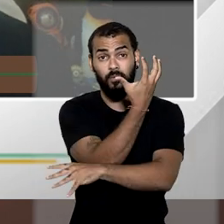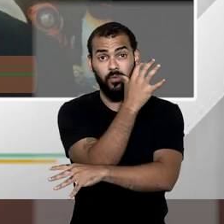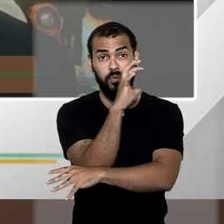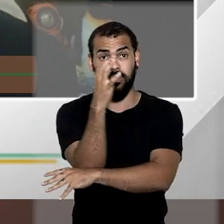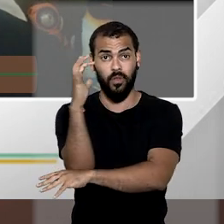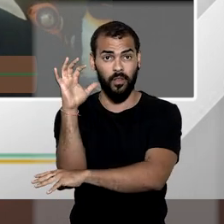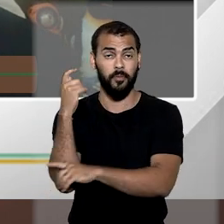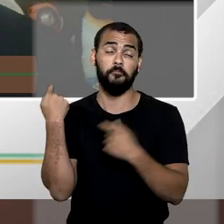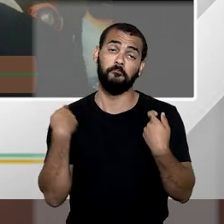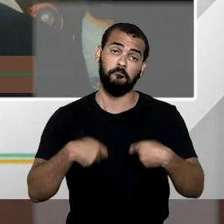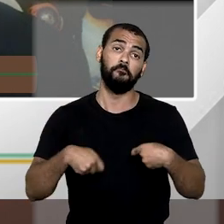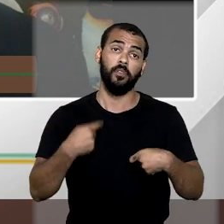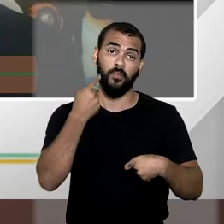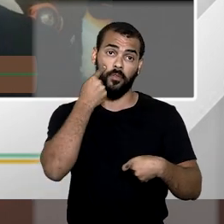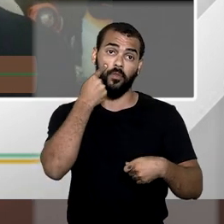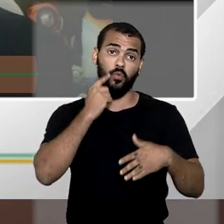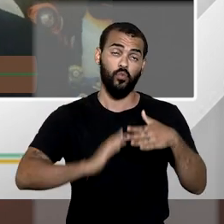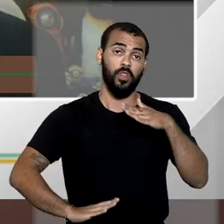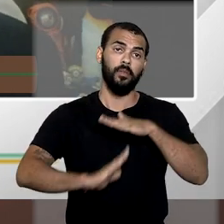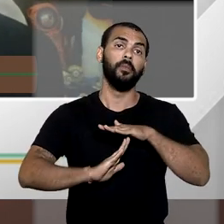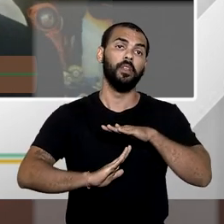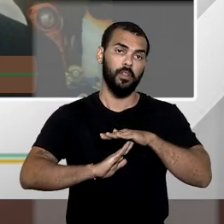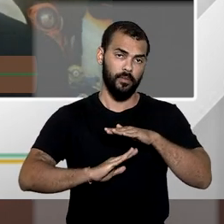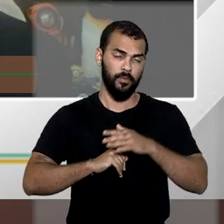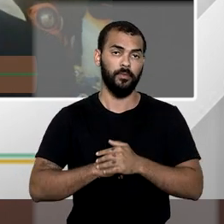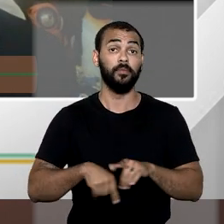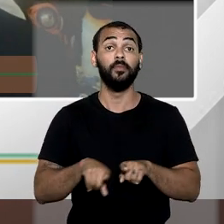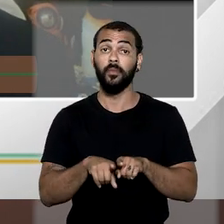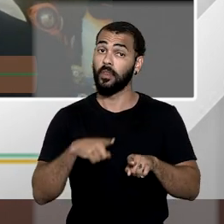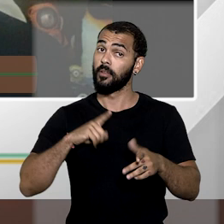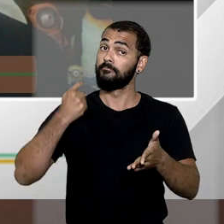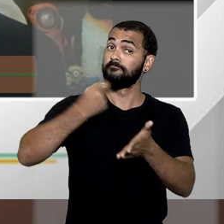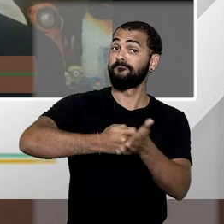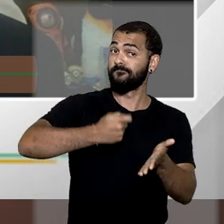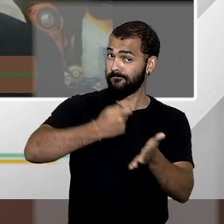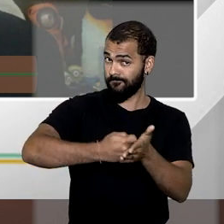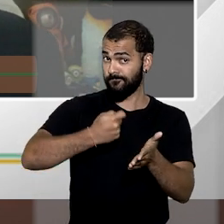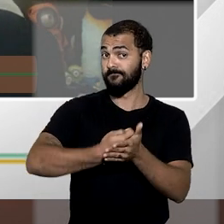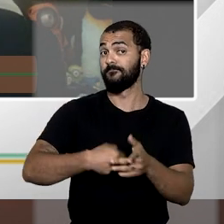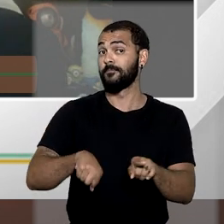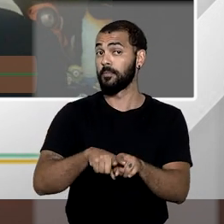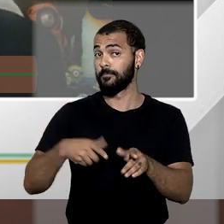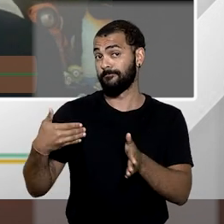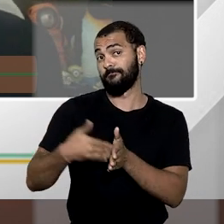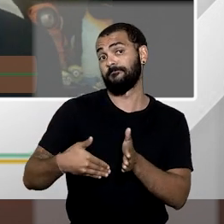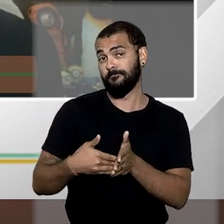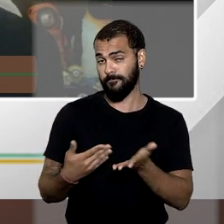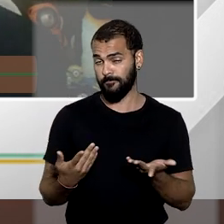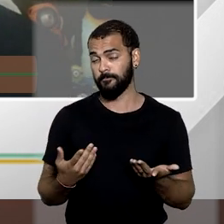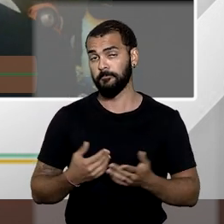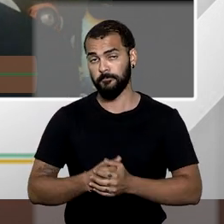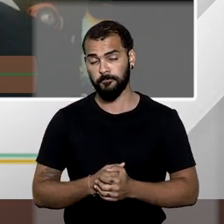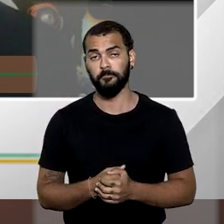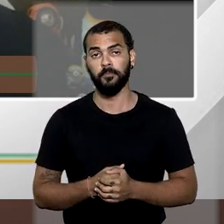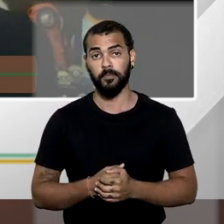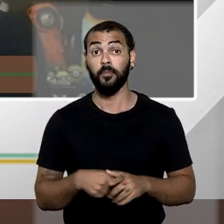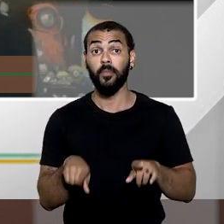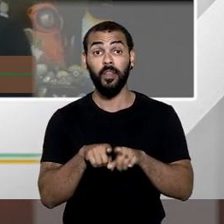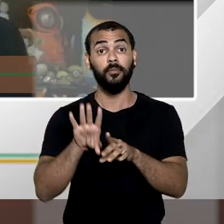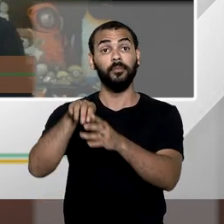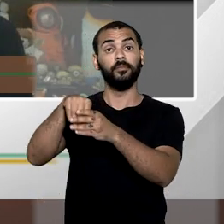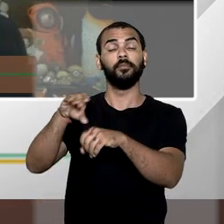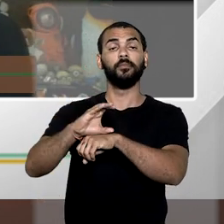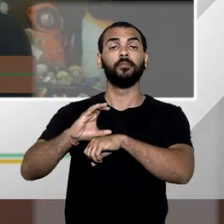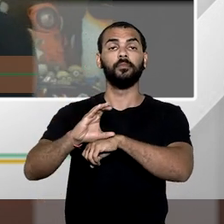observar certas limitações, certas imposições, certas restrições de uso. Também no texto